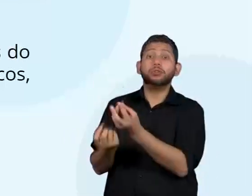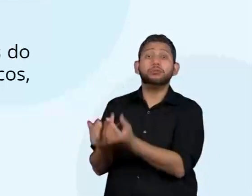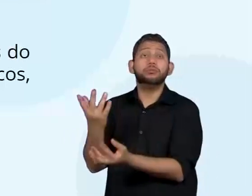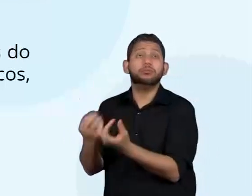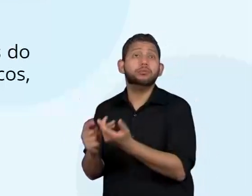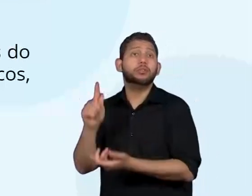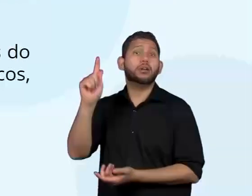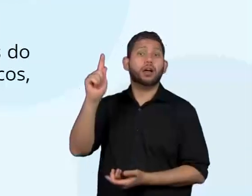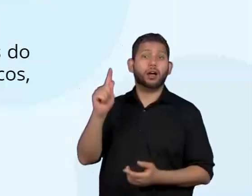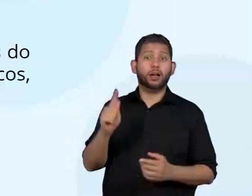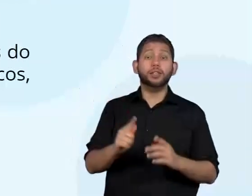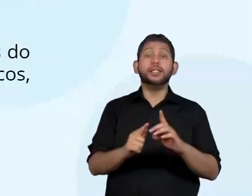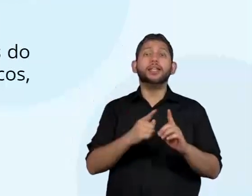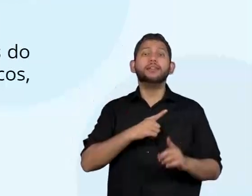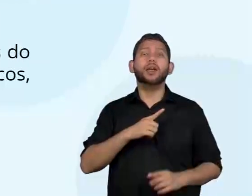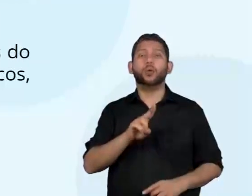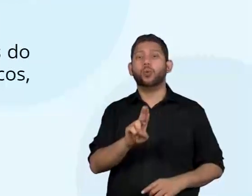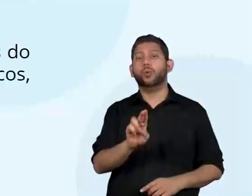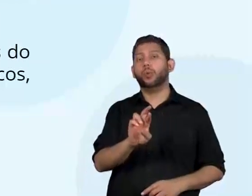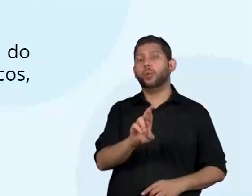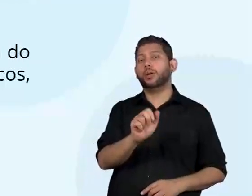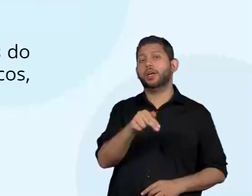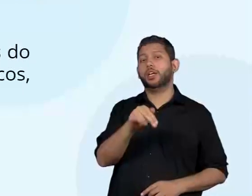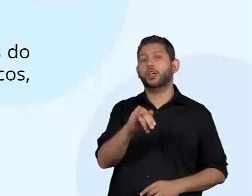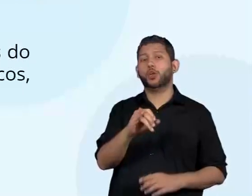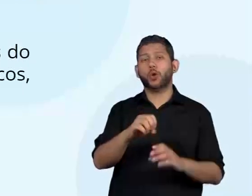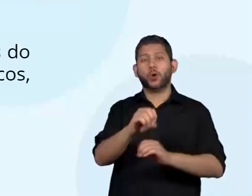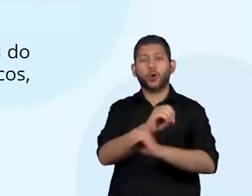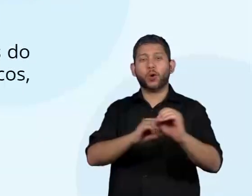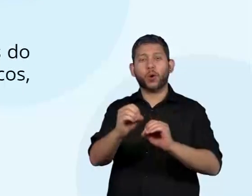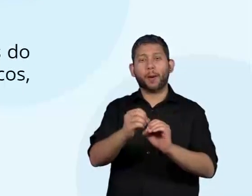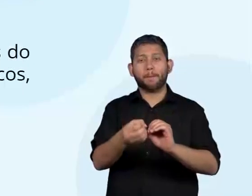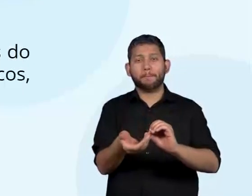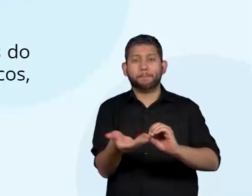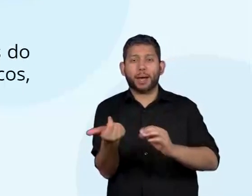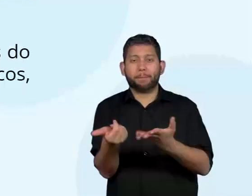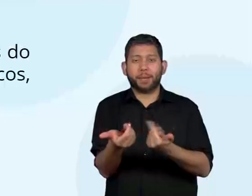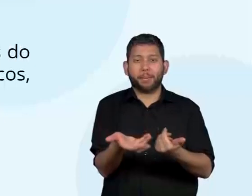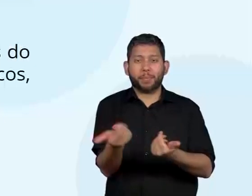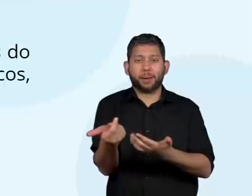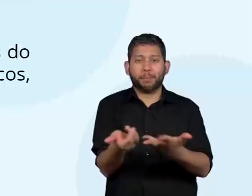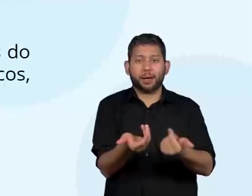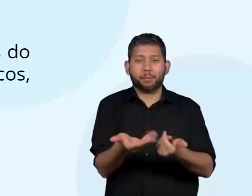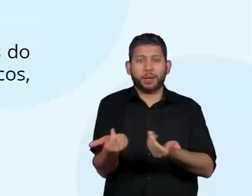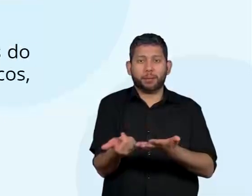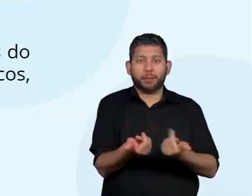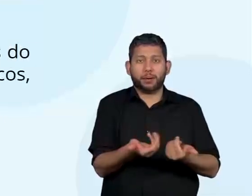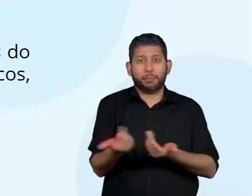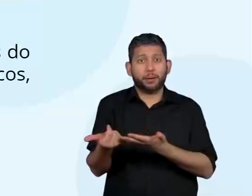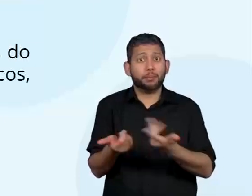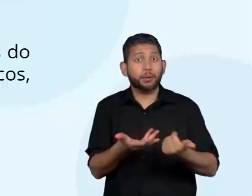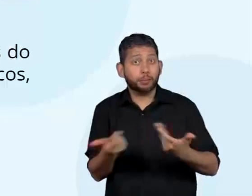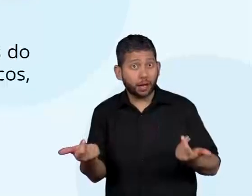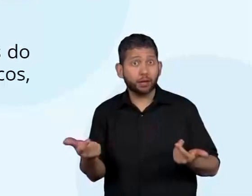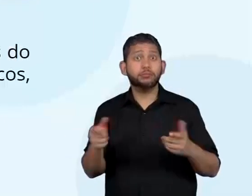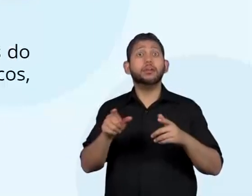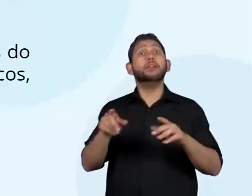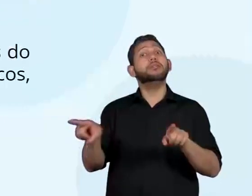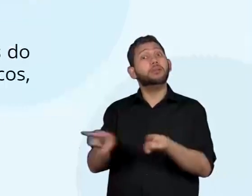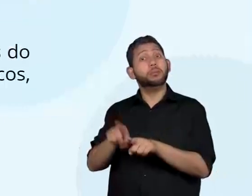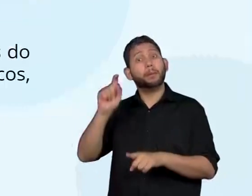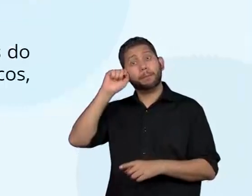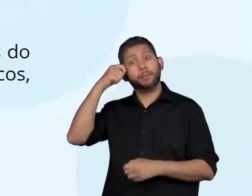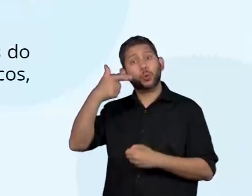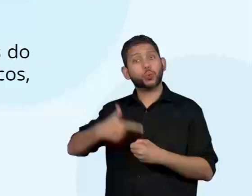estes elementos que eu cito aqui, compõem o que nós chamamos de matriz energética. Ou seja,